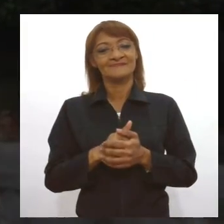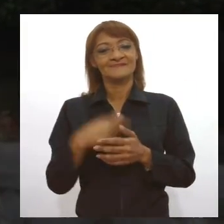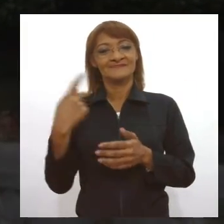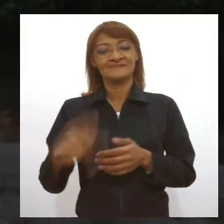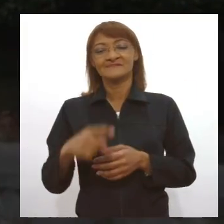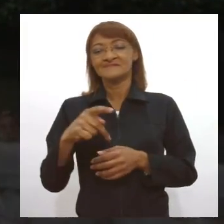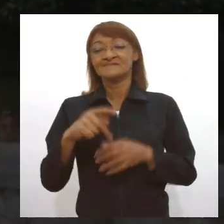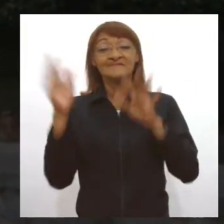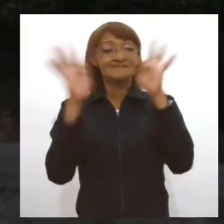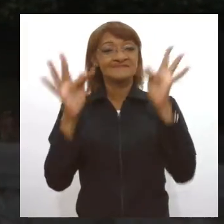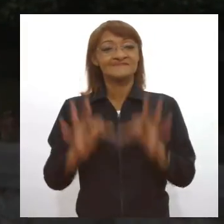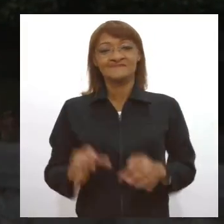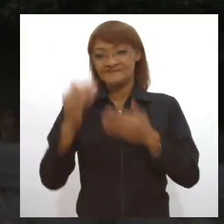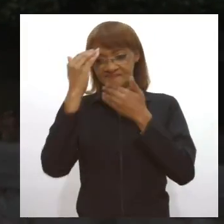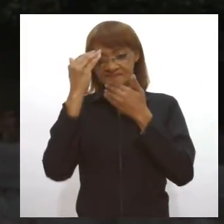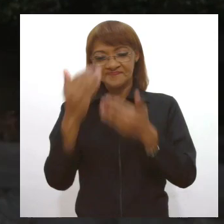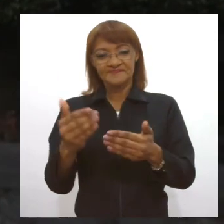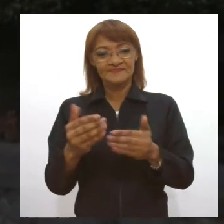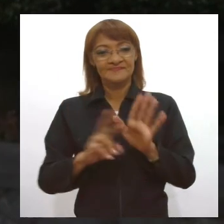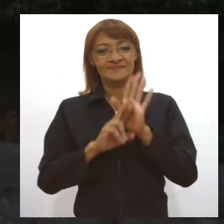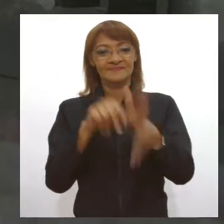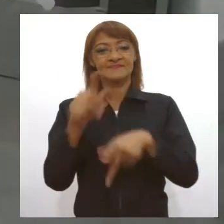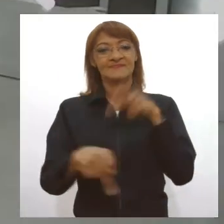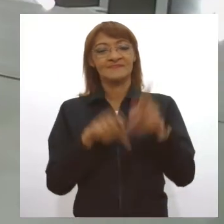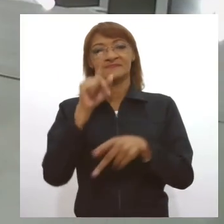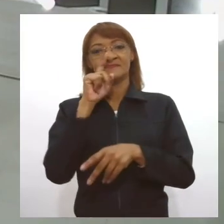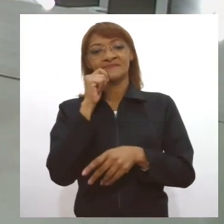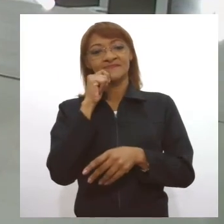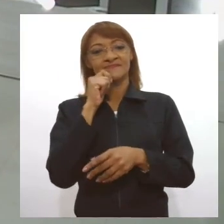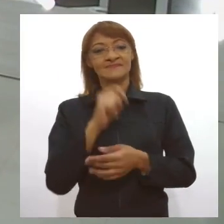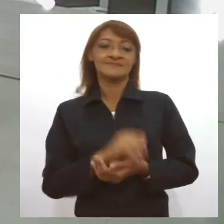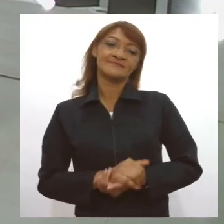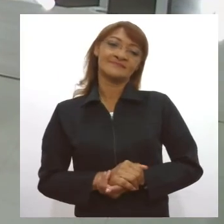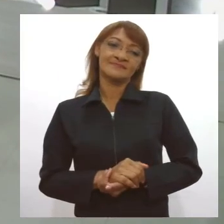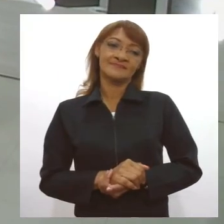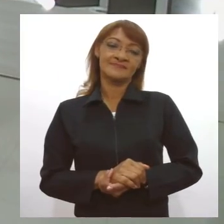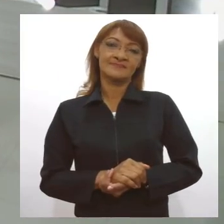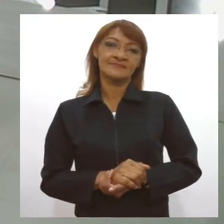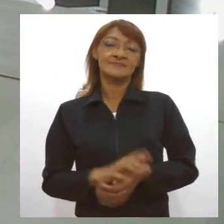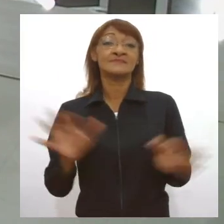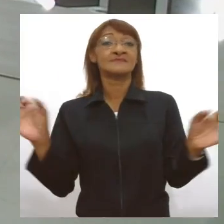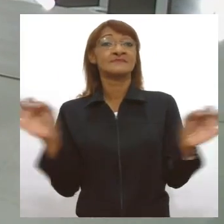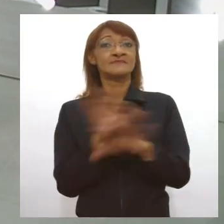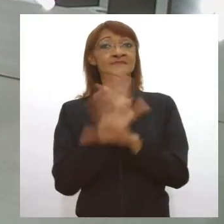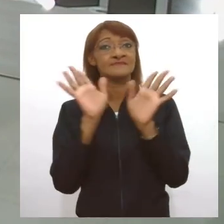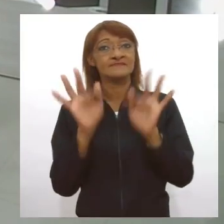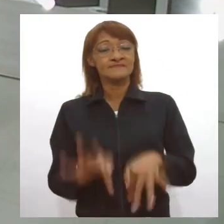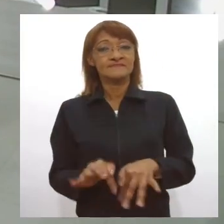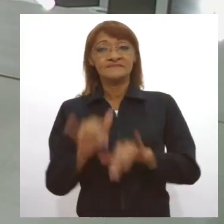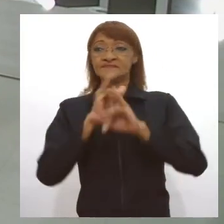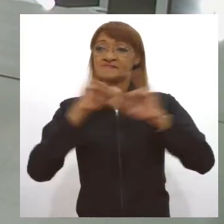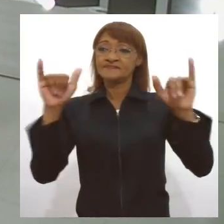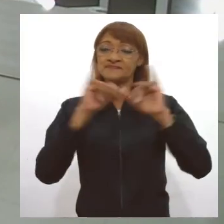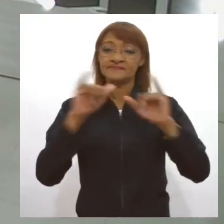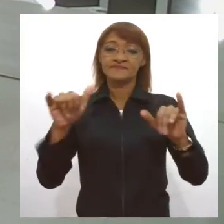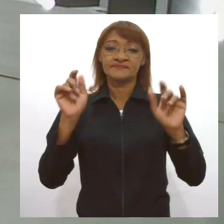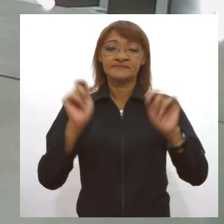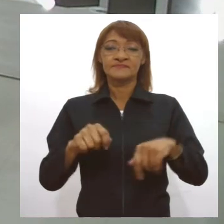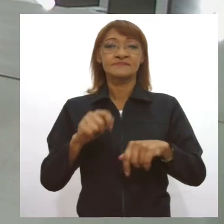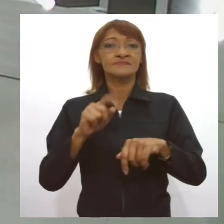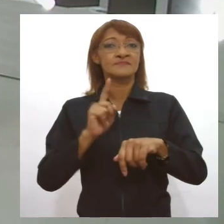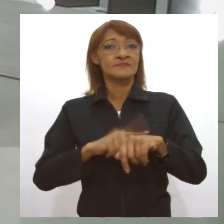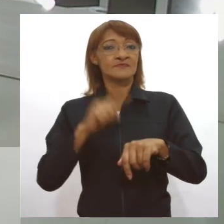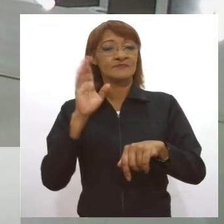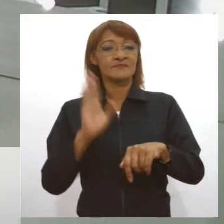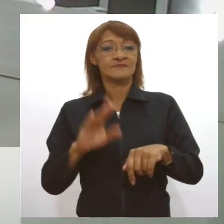agradeço em nome da população aracajuara. E a gente fica por aqui. Outras notícias você confere a qualquer momento